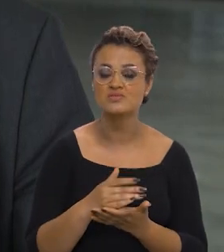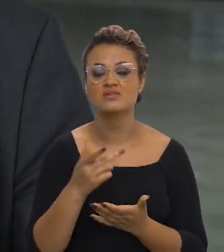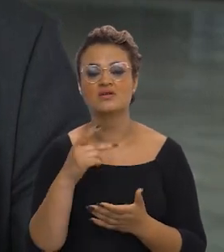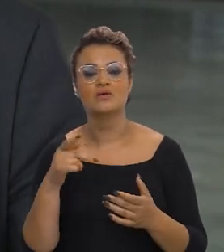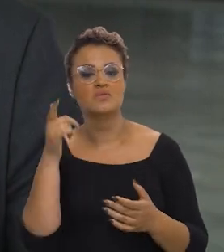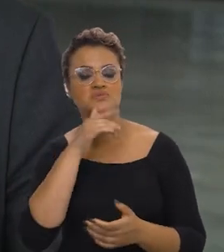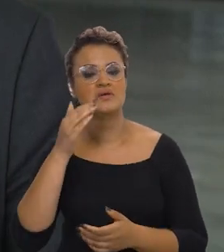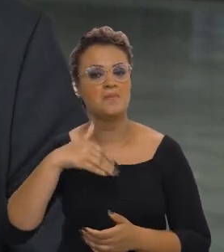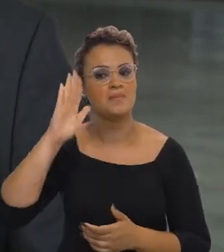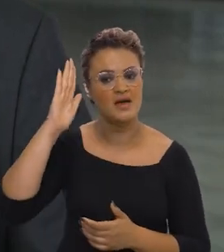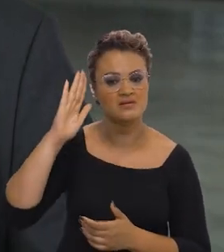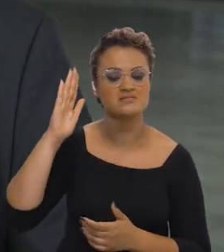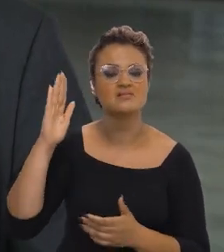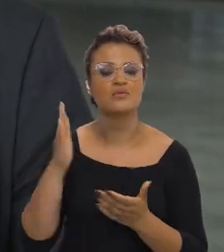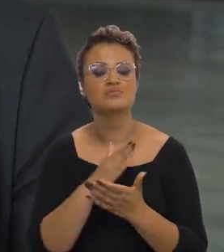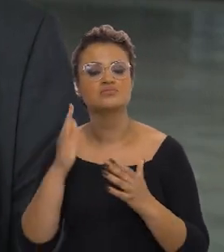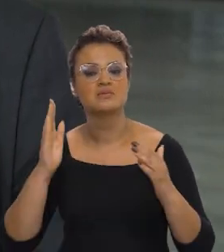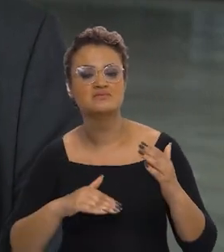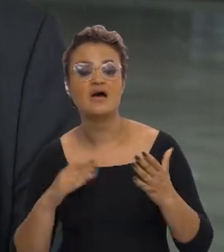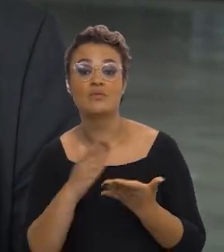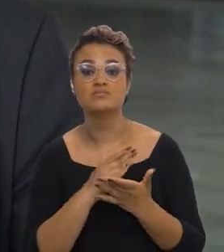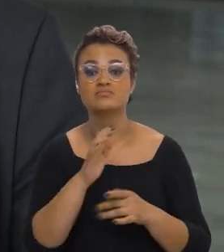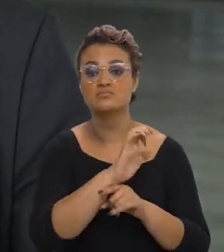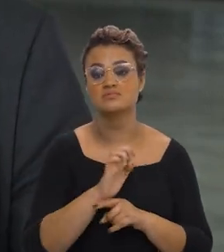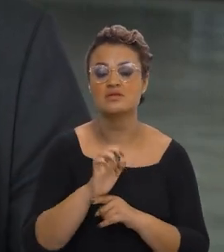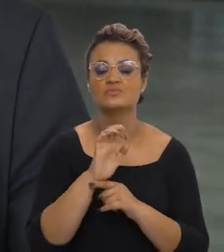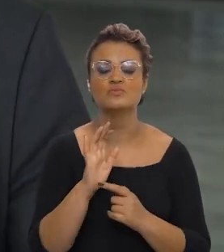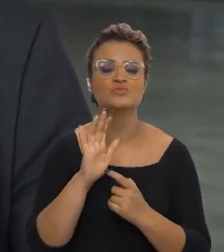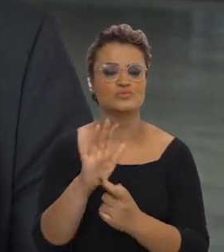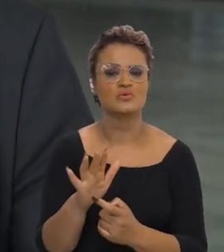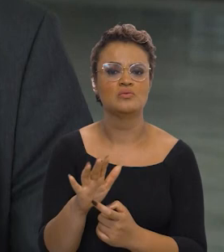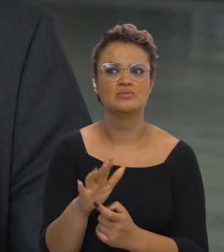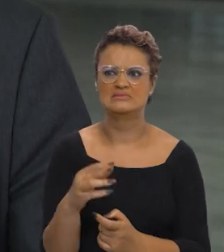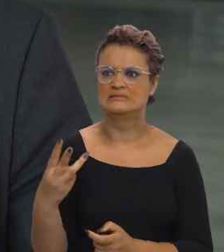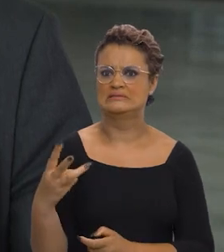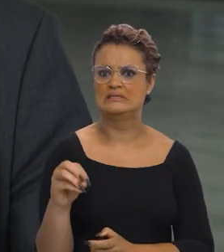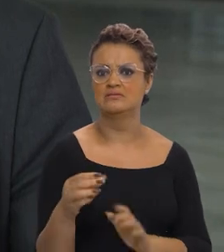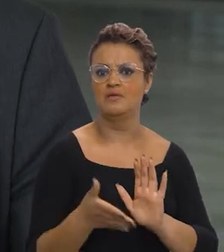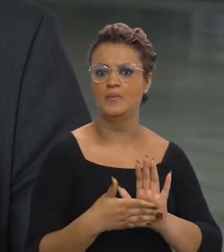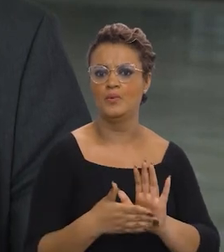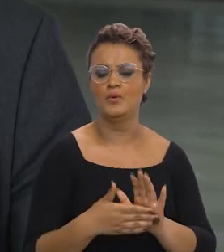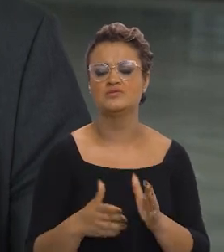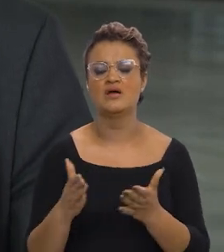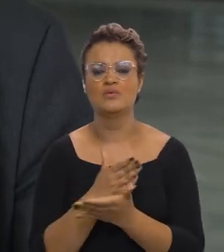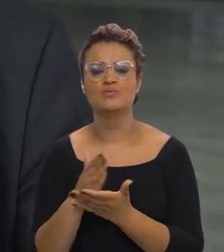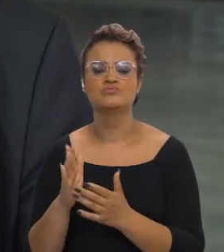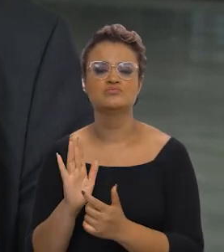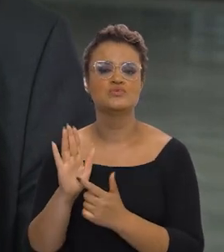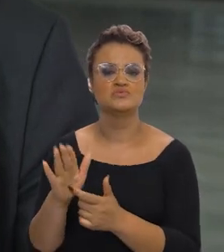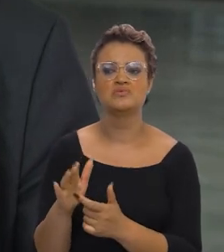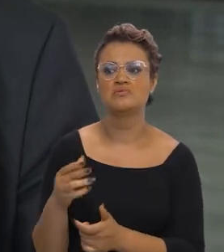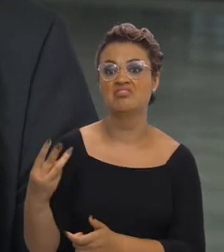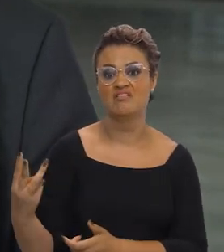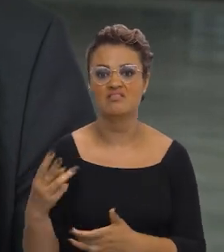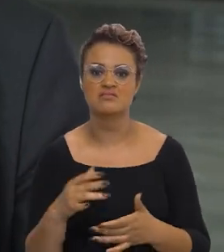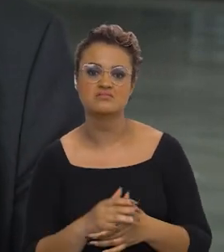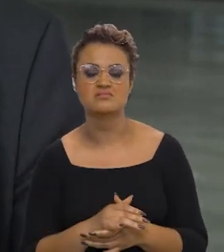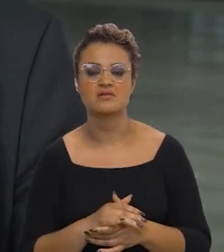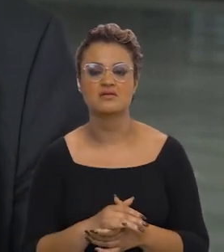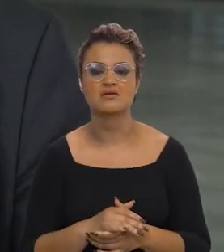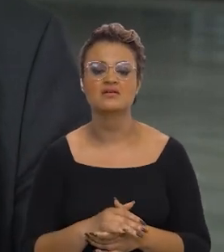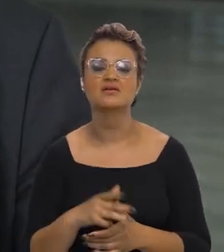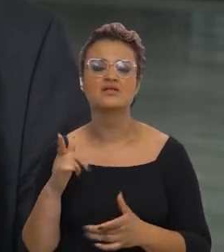aumentando a quantidade, teve estado que apresentou até mais de 30 propostas, teve estado que apresentou